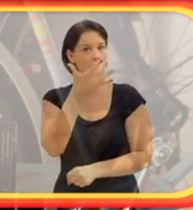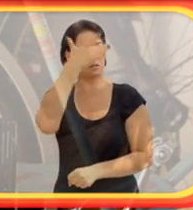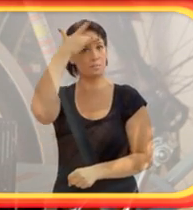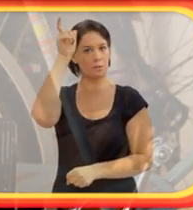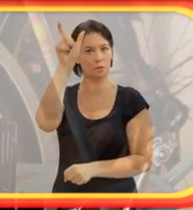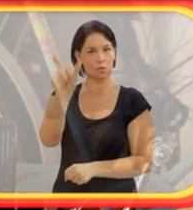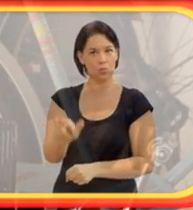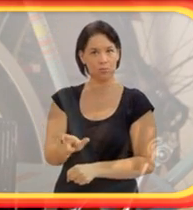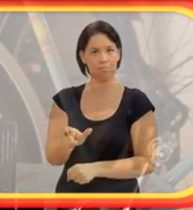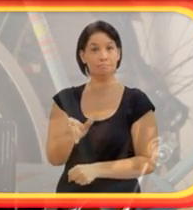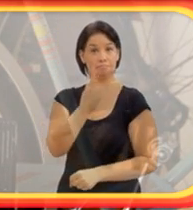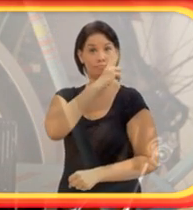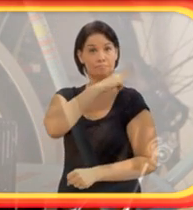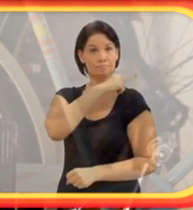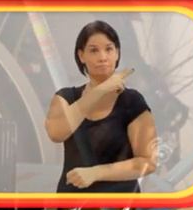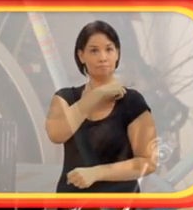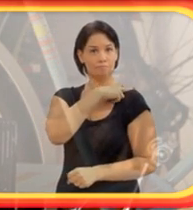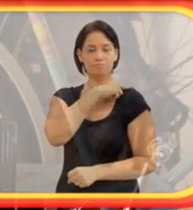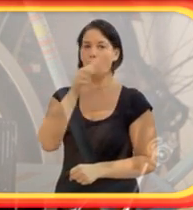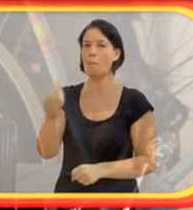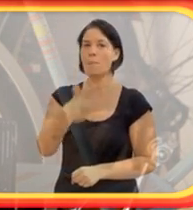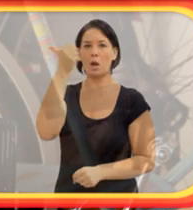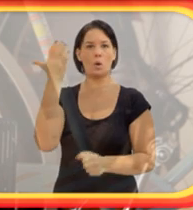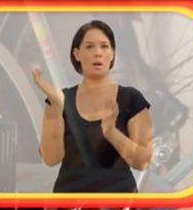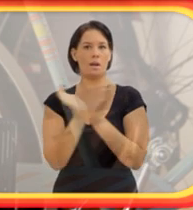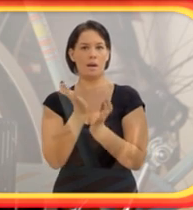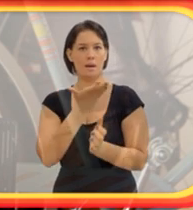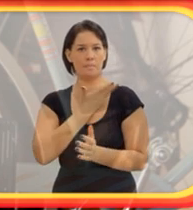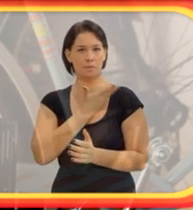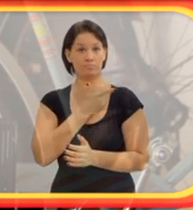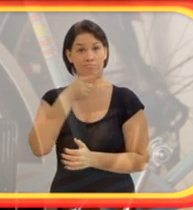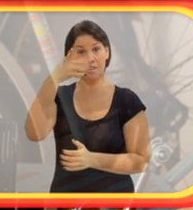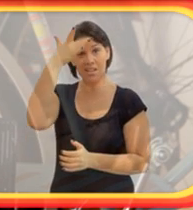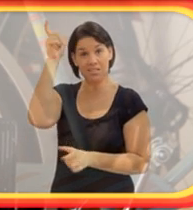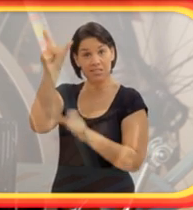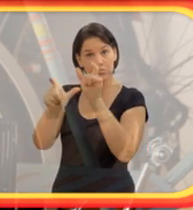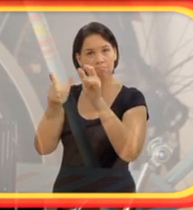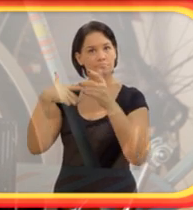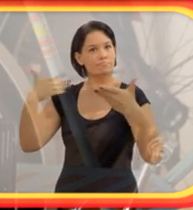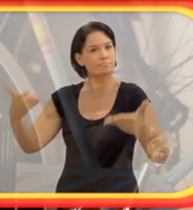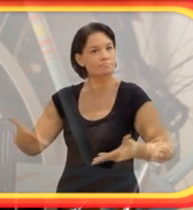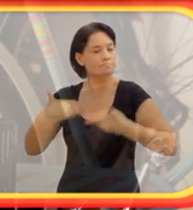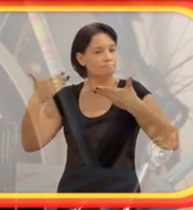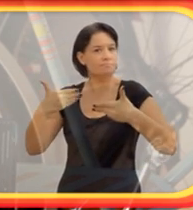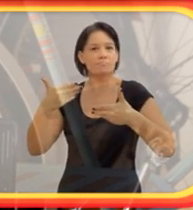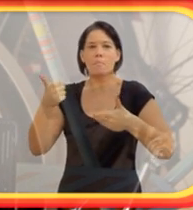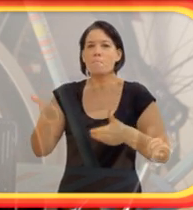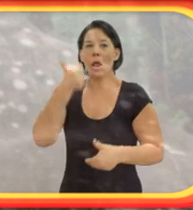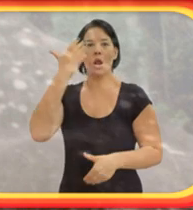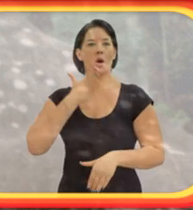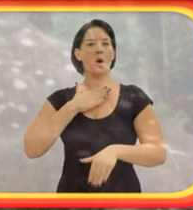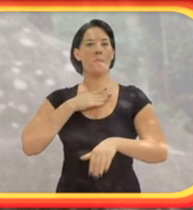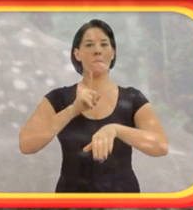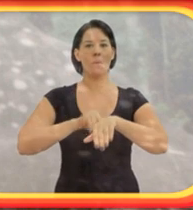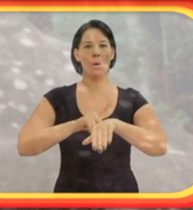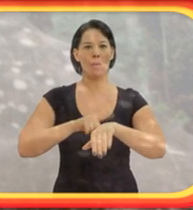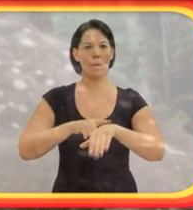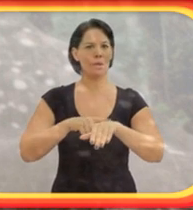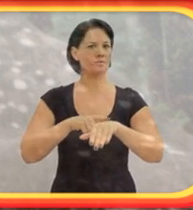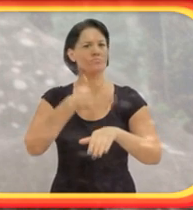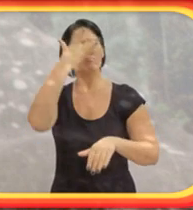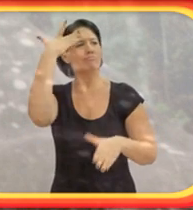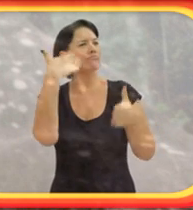amigos. Esses caras me proporcionaram os melhores momentos de vida que qualquer um gostaria de ter. De